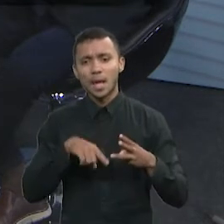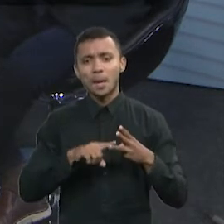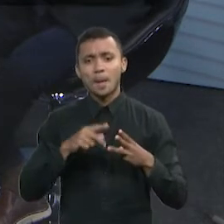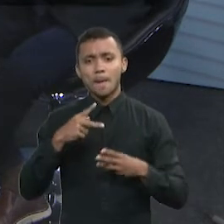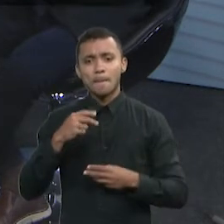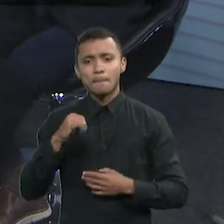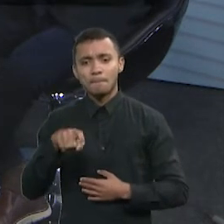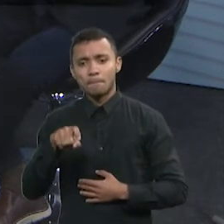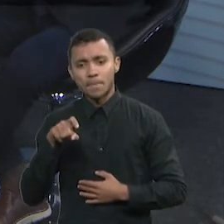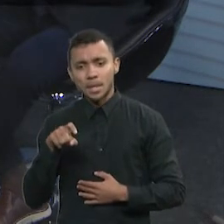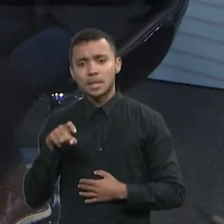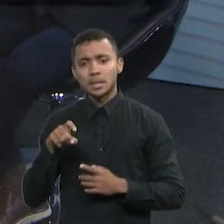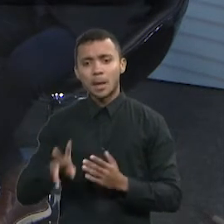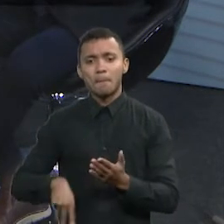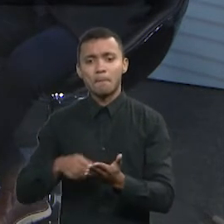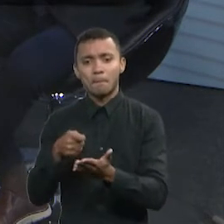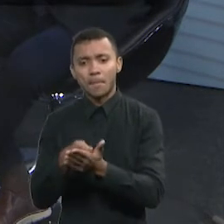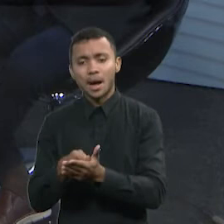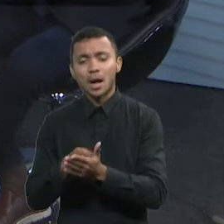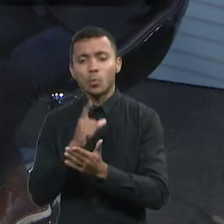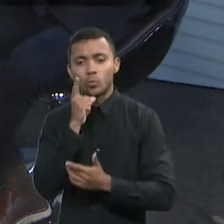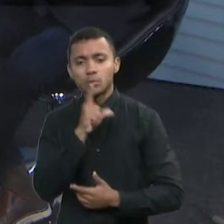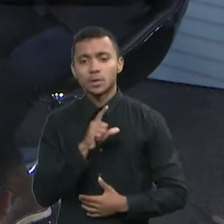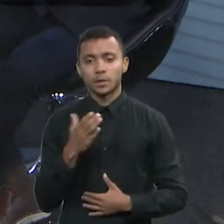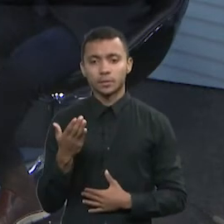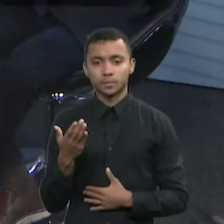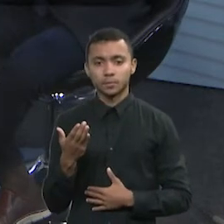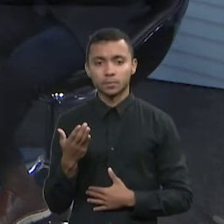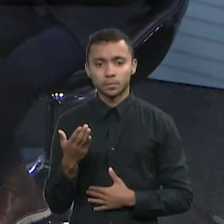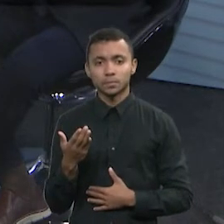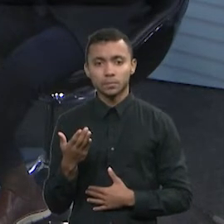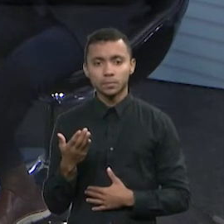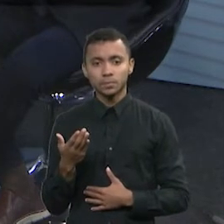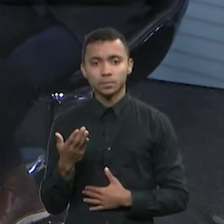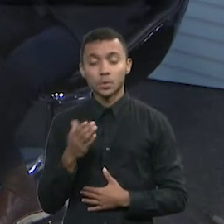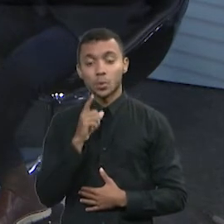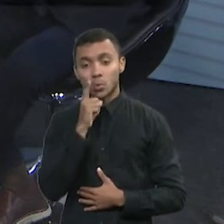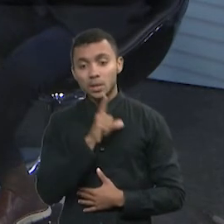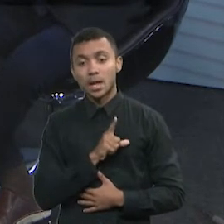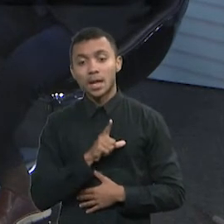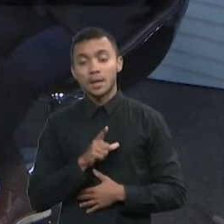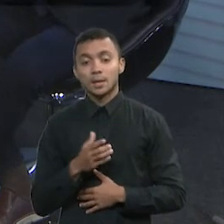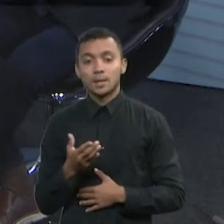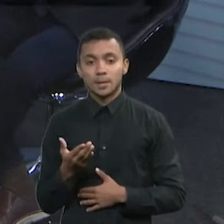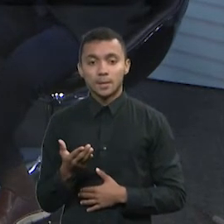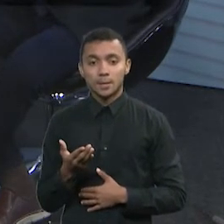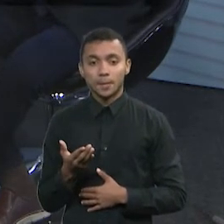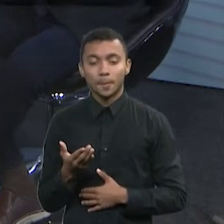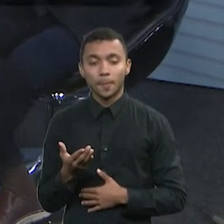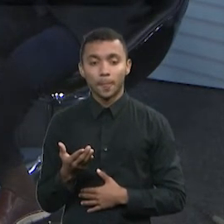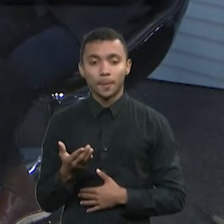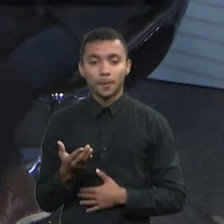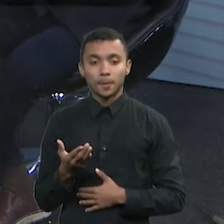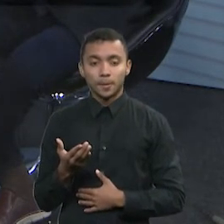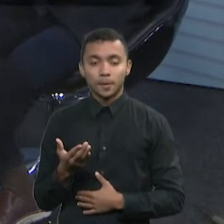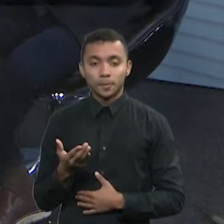você pode ser restituído com PIX, pagar com o PIX, que é uma novidade do sistema bancário, vamos dizer assim.